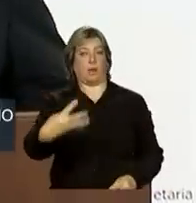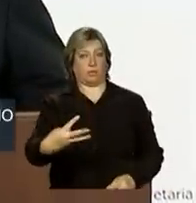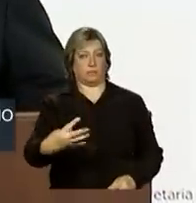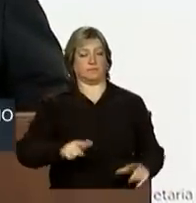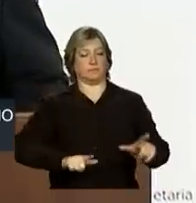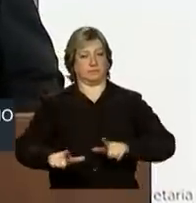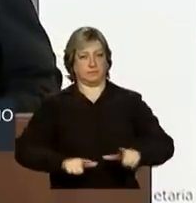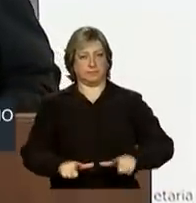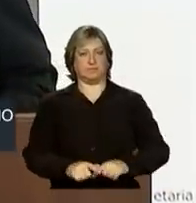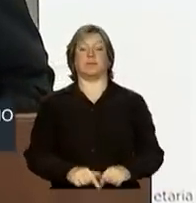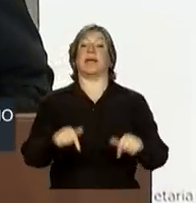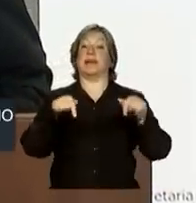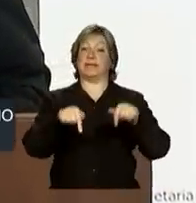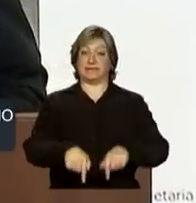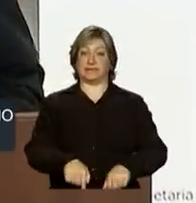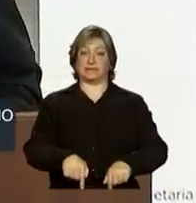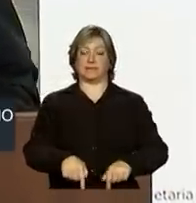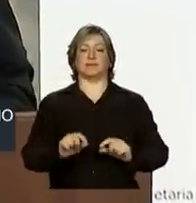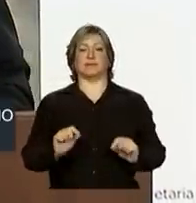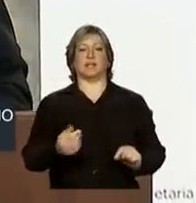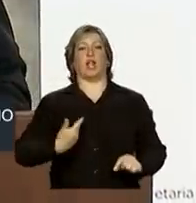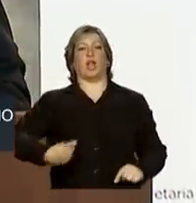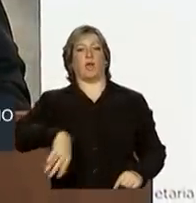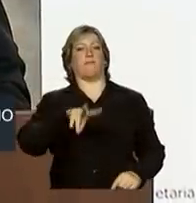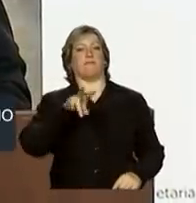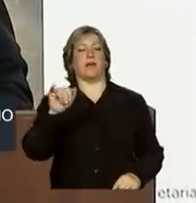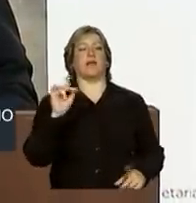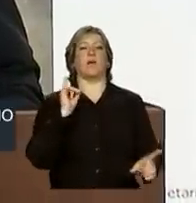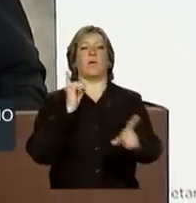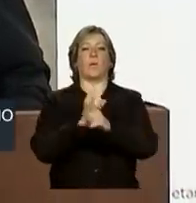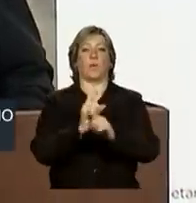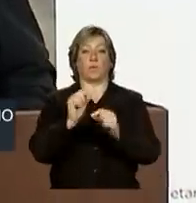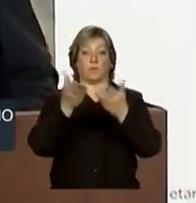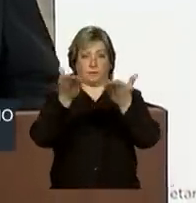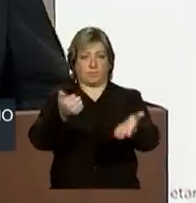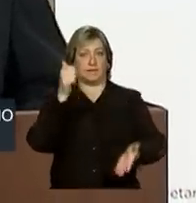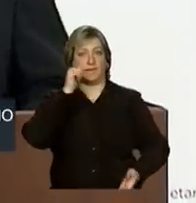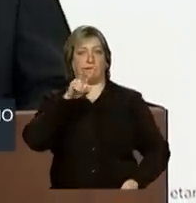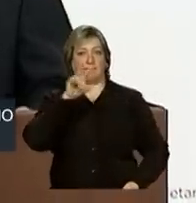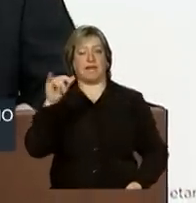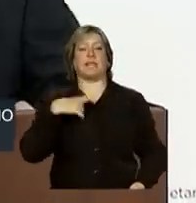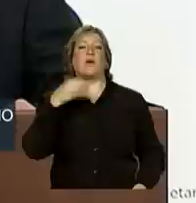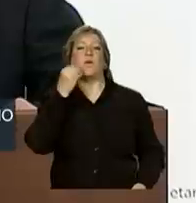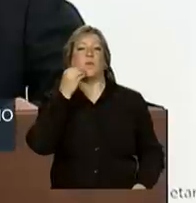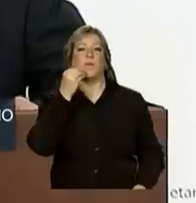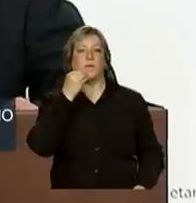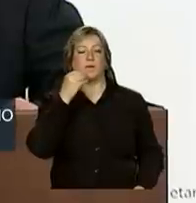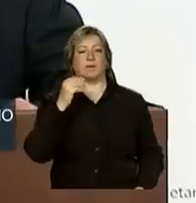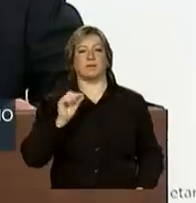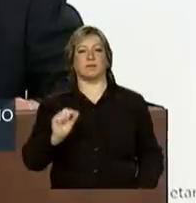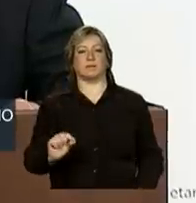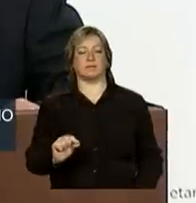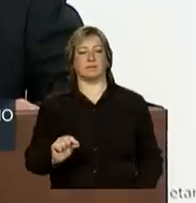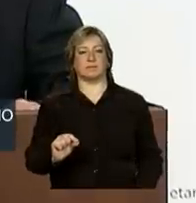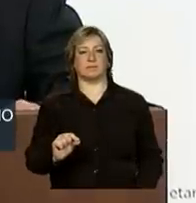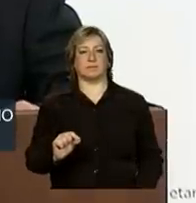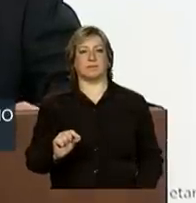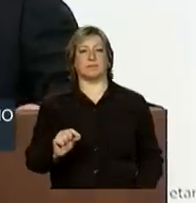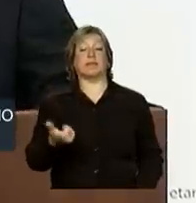Aqui nós vamos encontrar e a senhora vai ter a oportunidade de